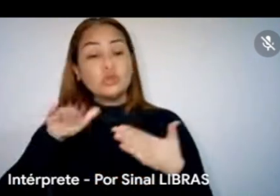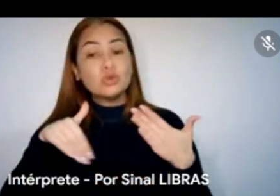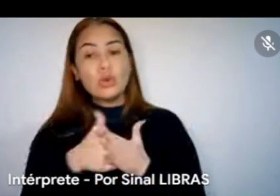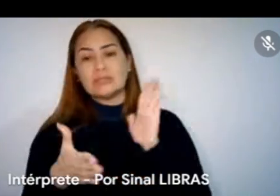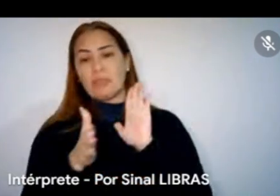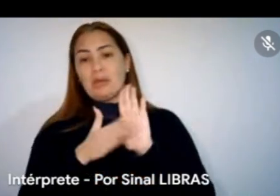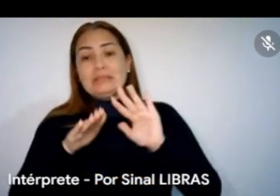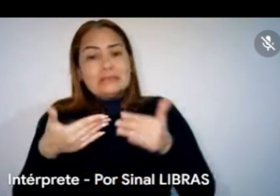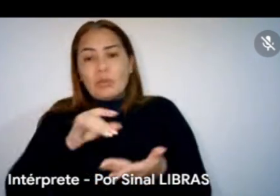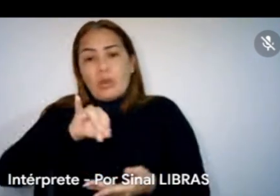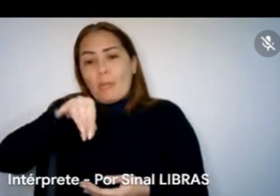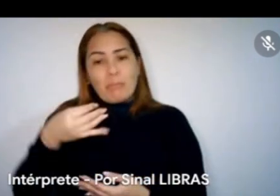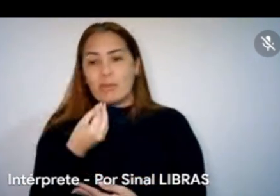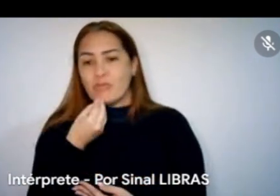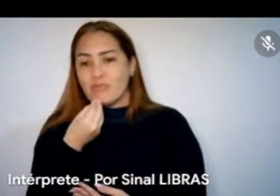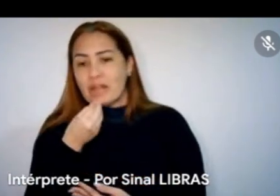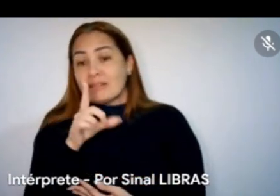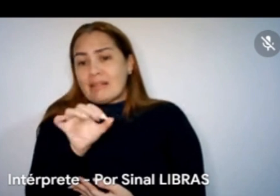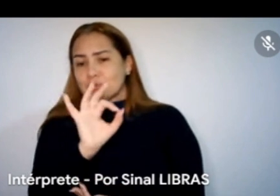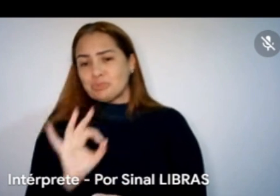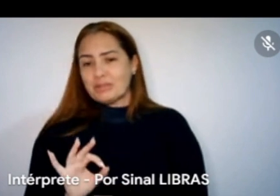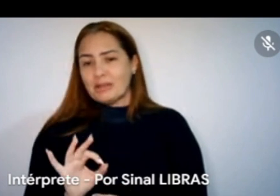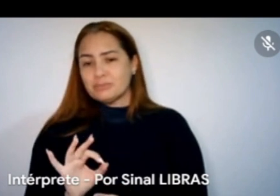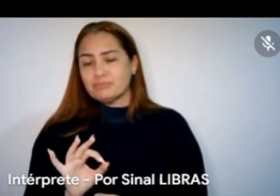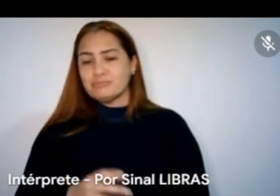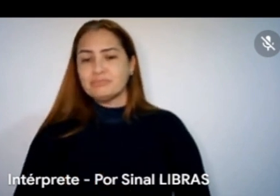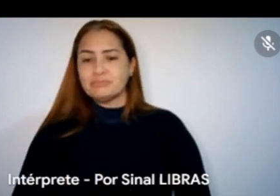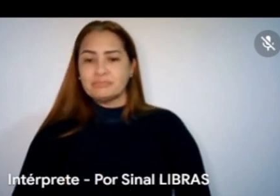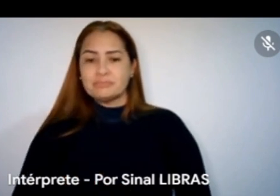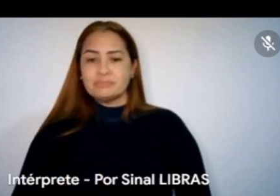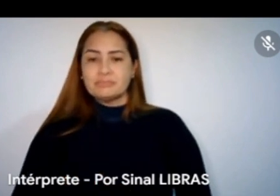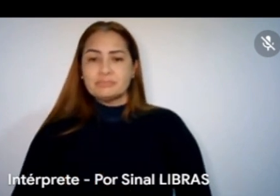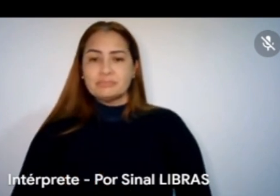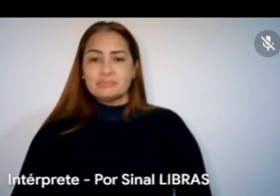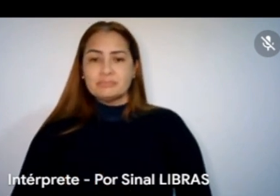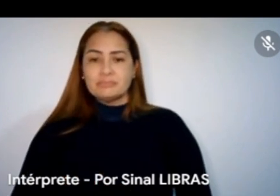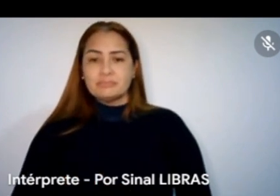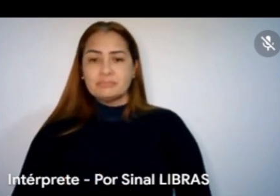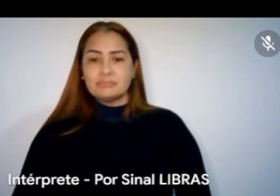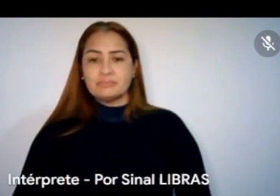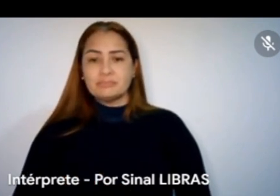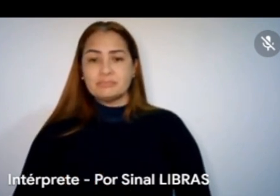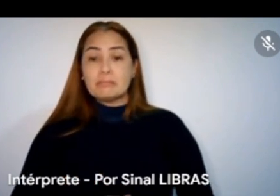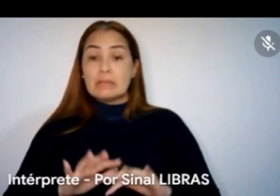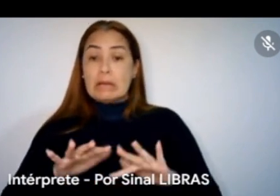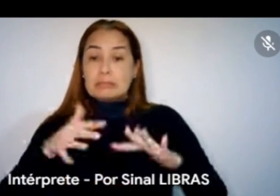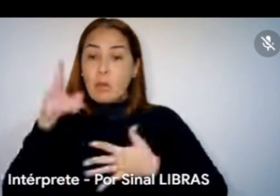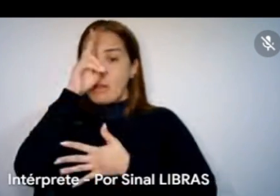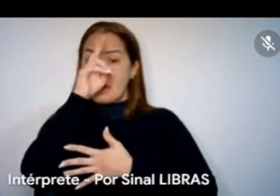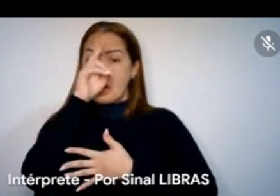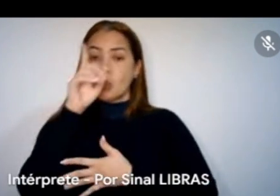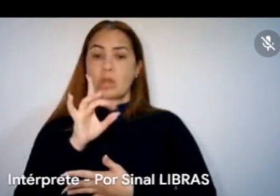10%, né? Então, eu acho que, e não é contra a lei, porque se